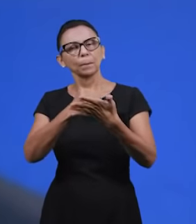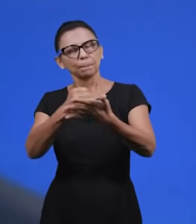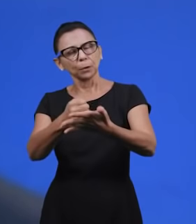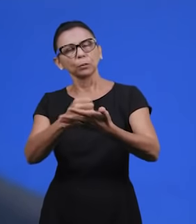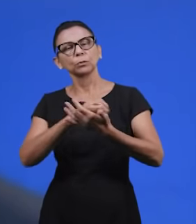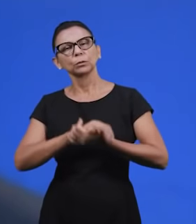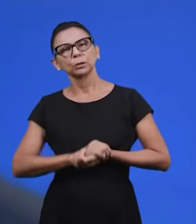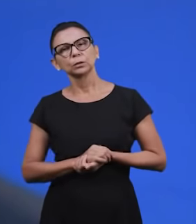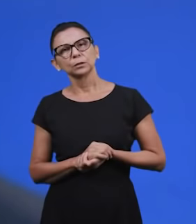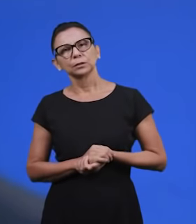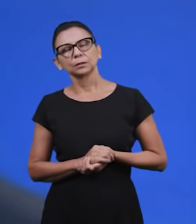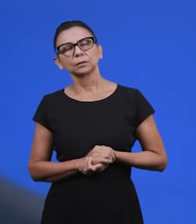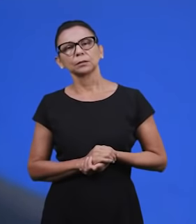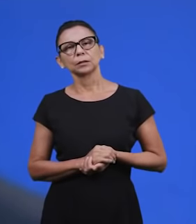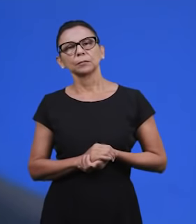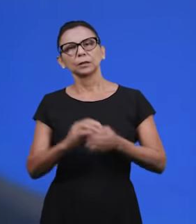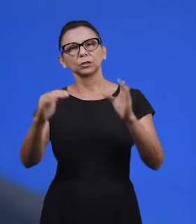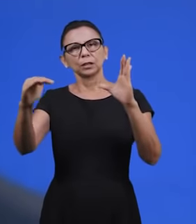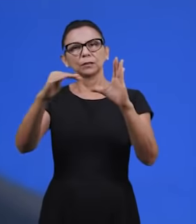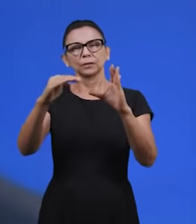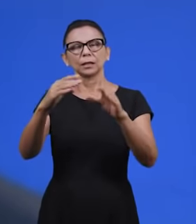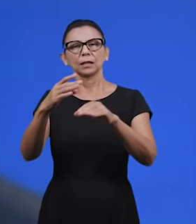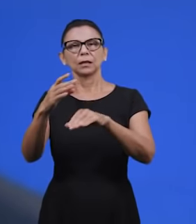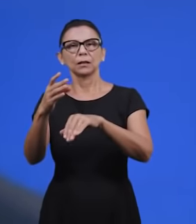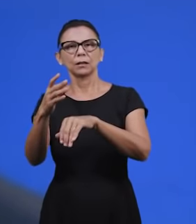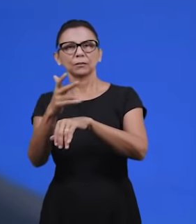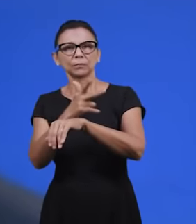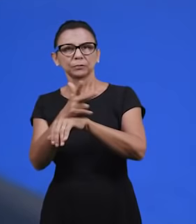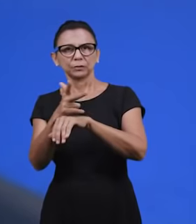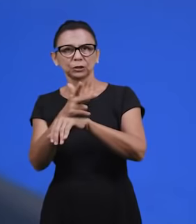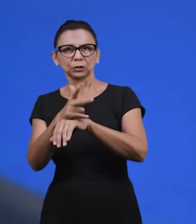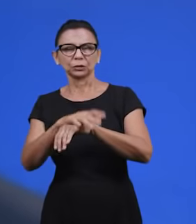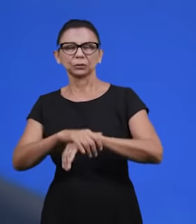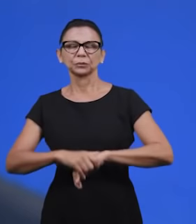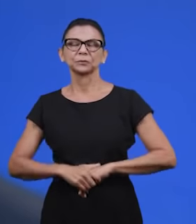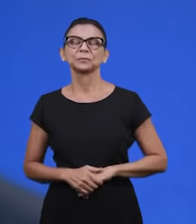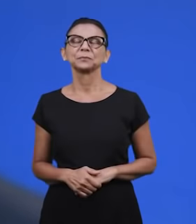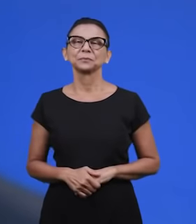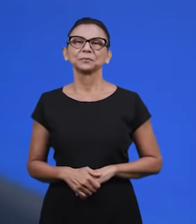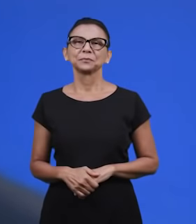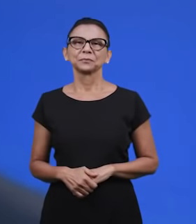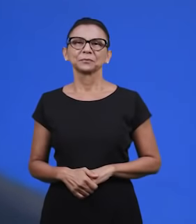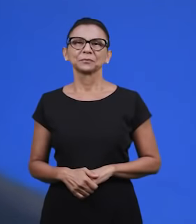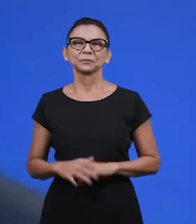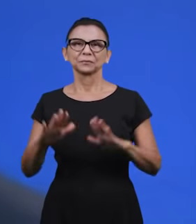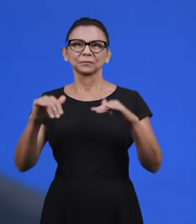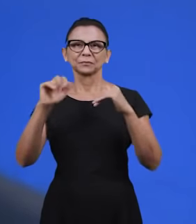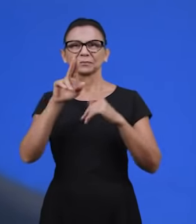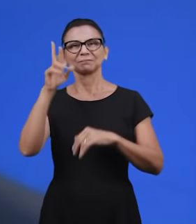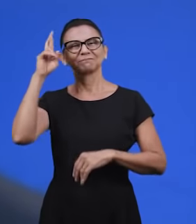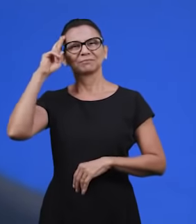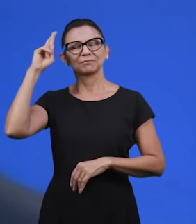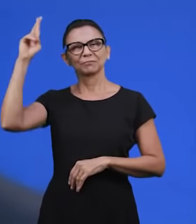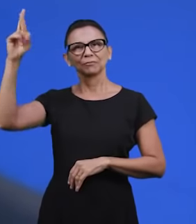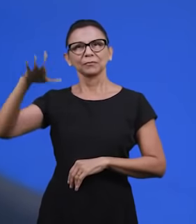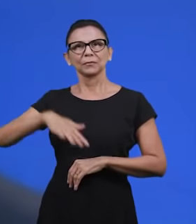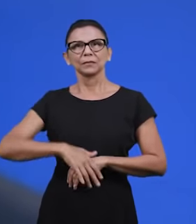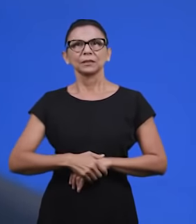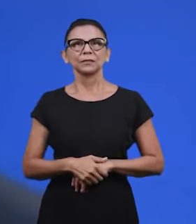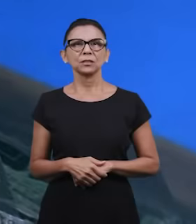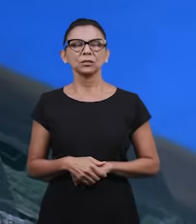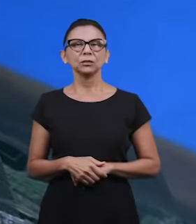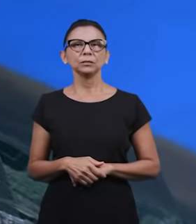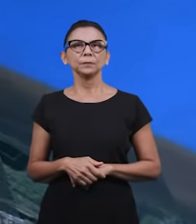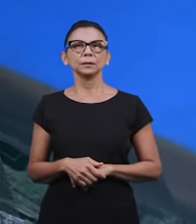também autorizado o envio deste vídeo para a nossa transmissão especial de hoje. Amém. Louvado seja o nome do Senhor.